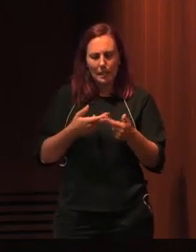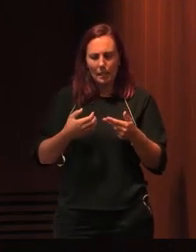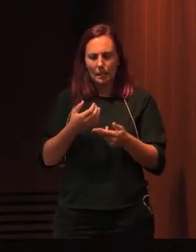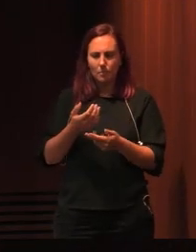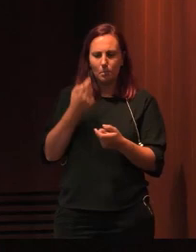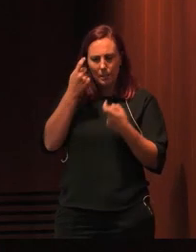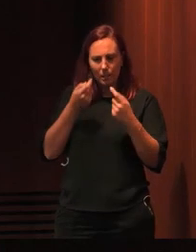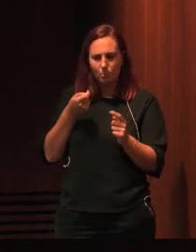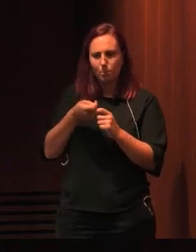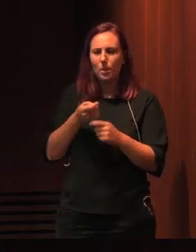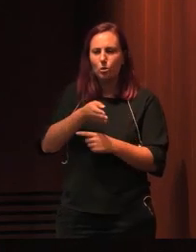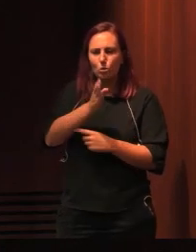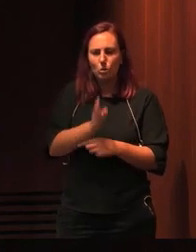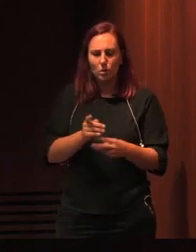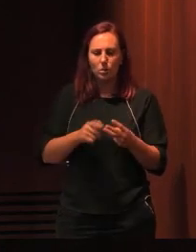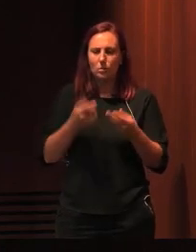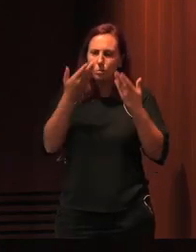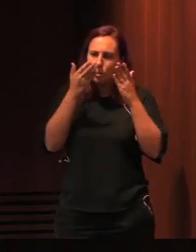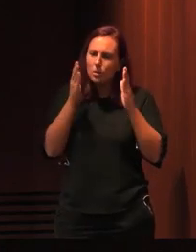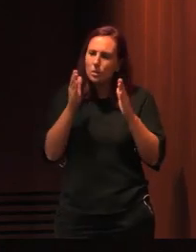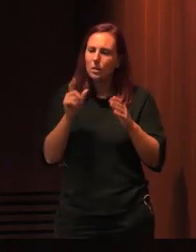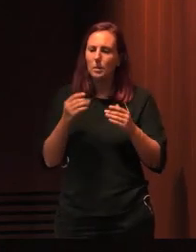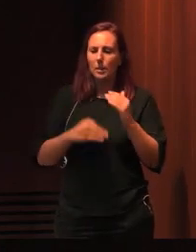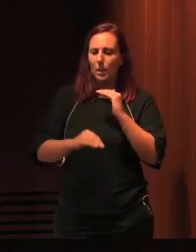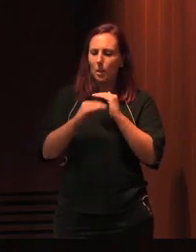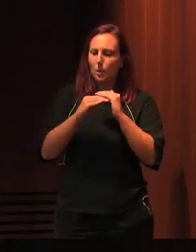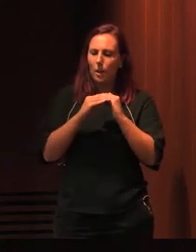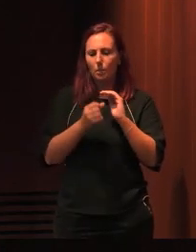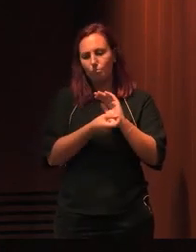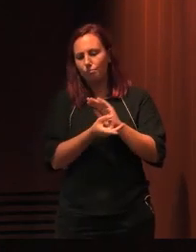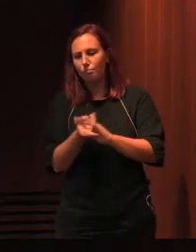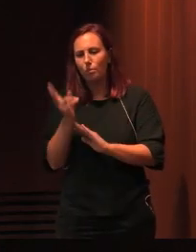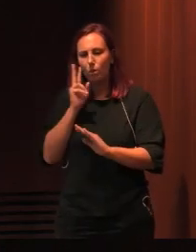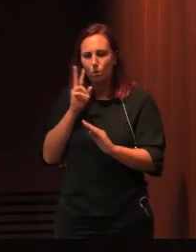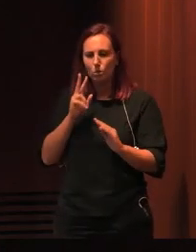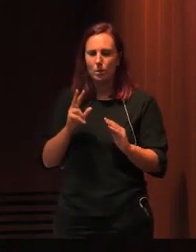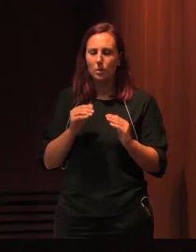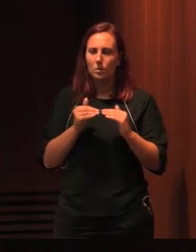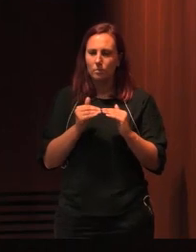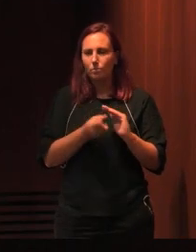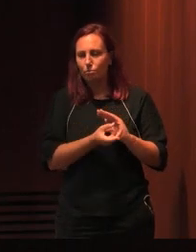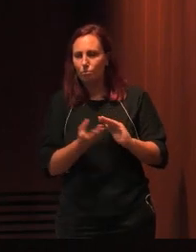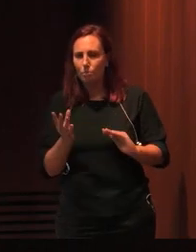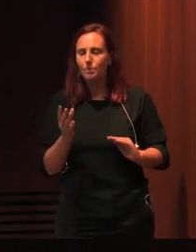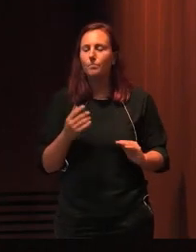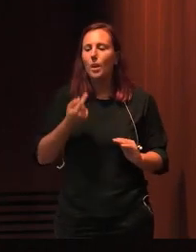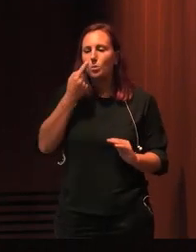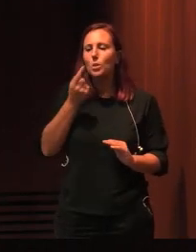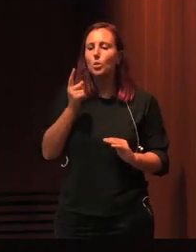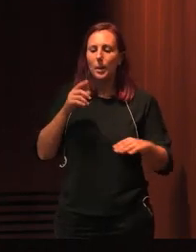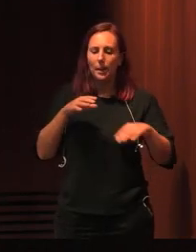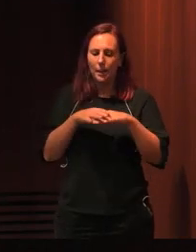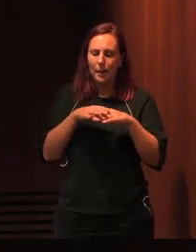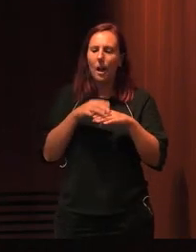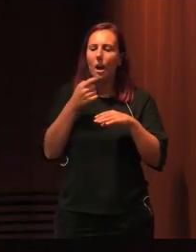justiça, da democracia, da equidade, entre outros. A experiência tem-nos provado que só uma rede, uma rede